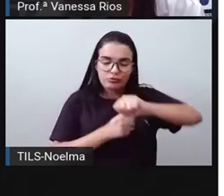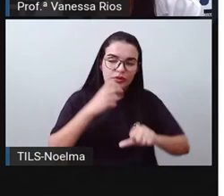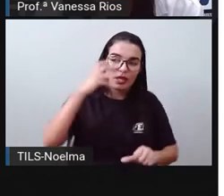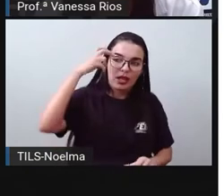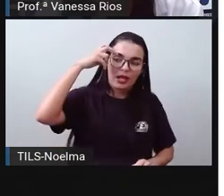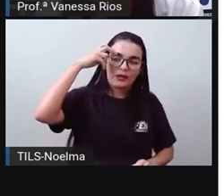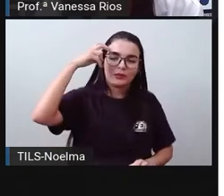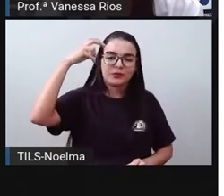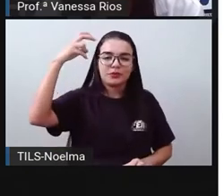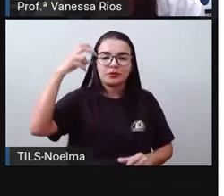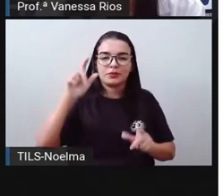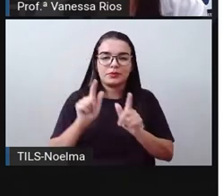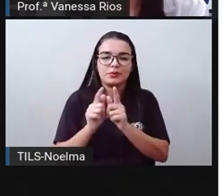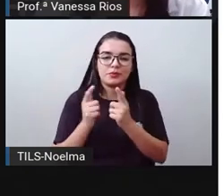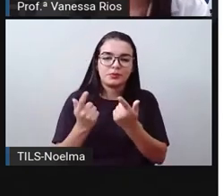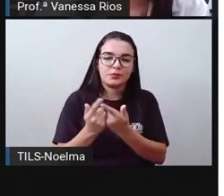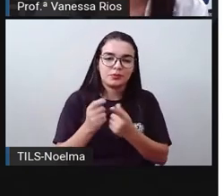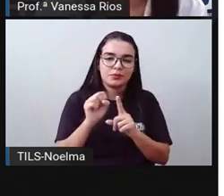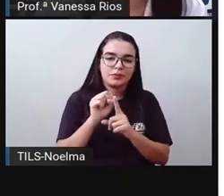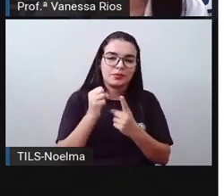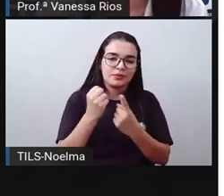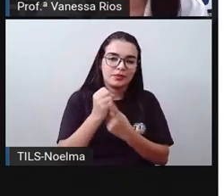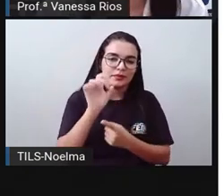determinados grupos sociais.